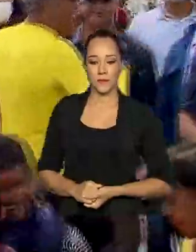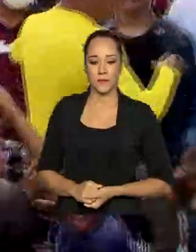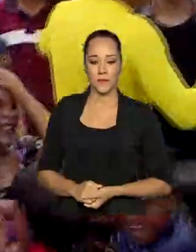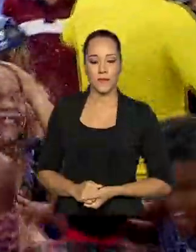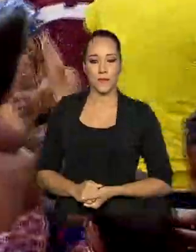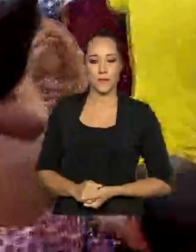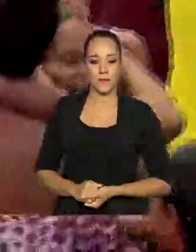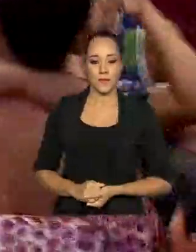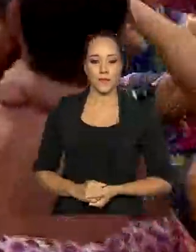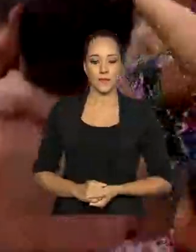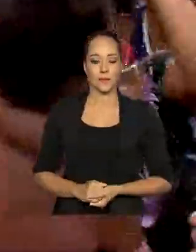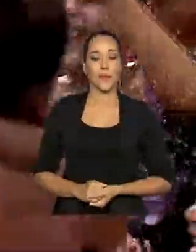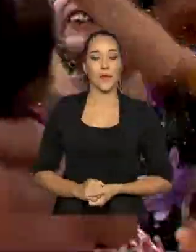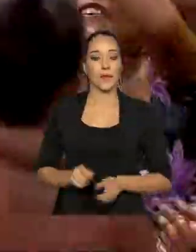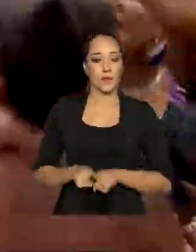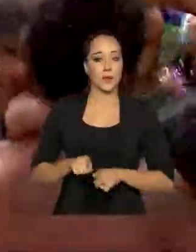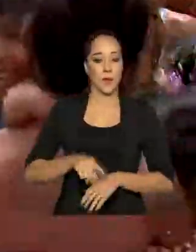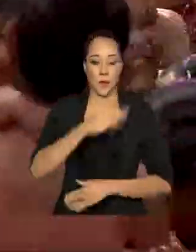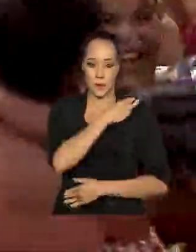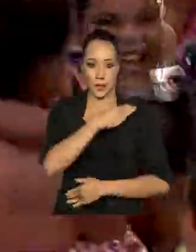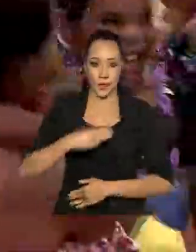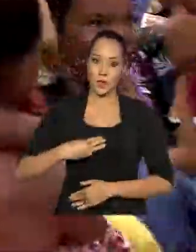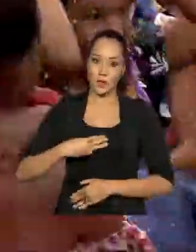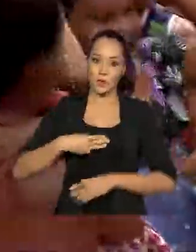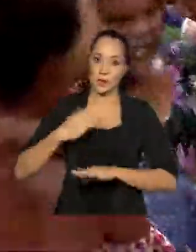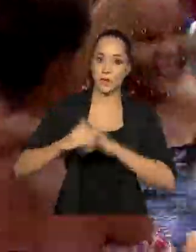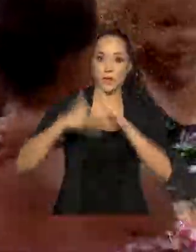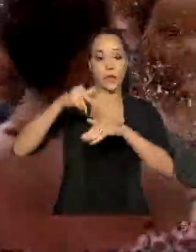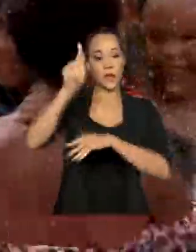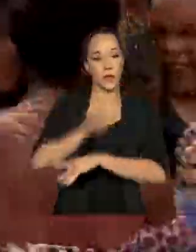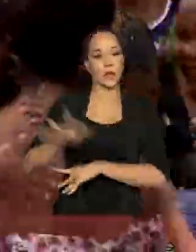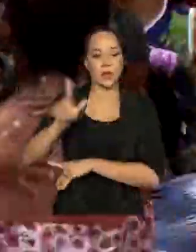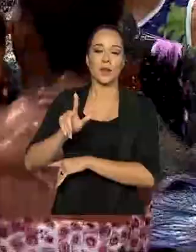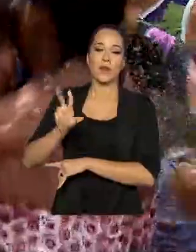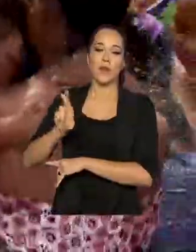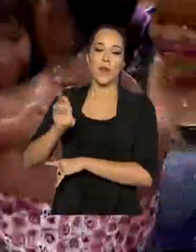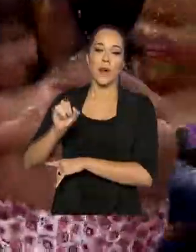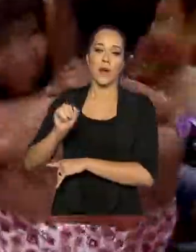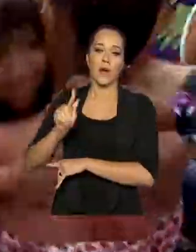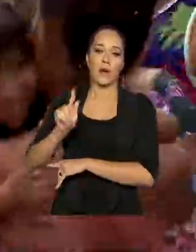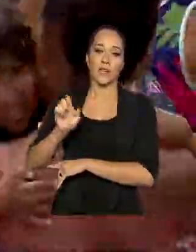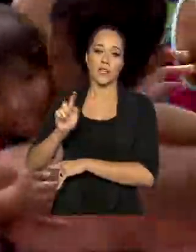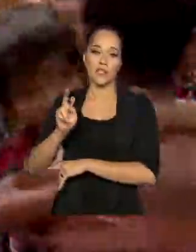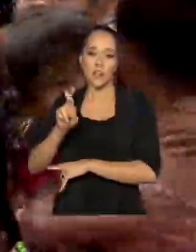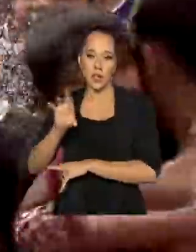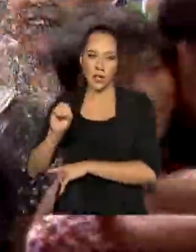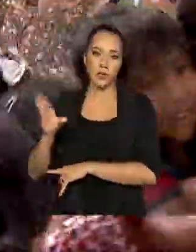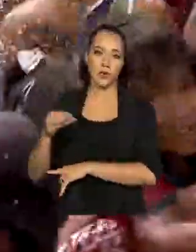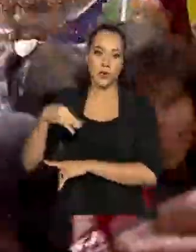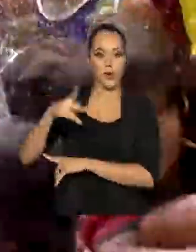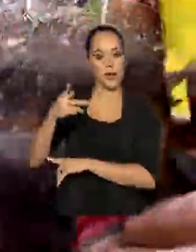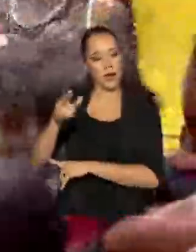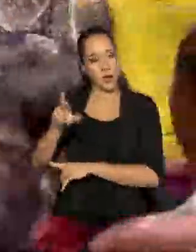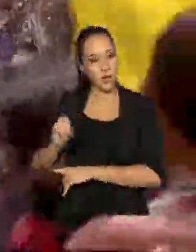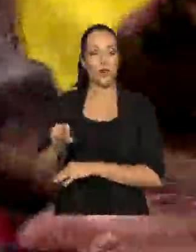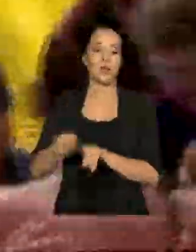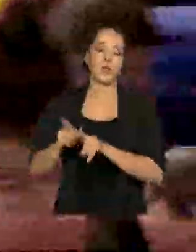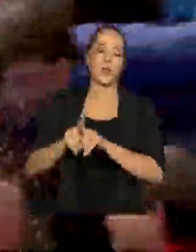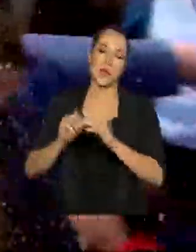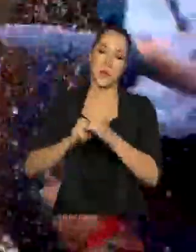O ministro do Desenvolvimento Regional, Rogério Marinho, também acompanha o presidente Jair Bolsonaro nesta